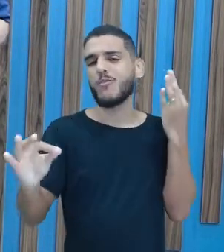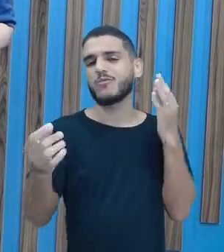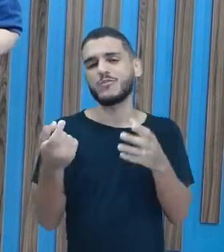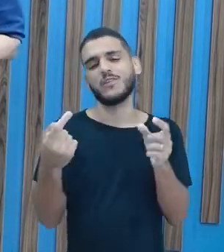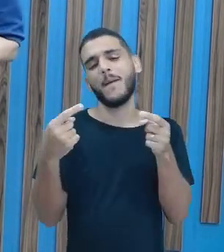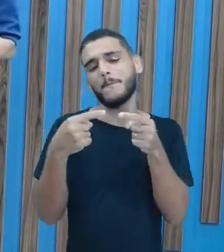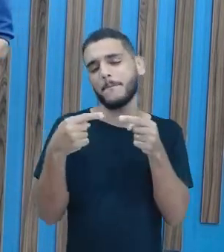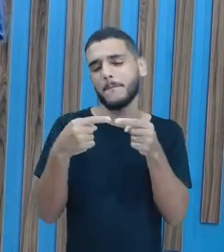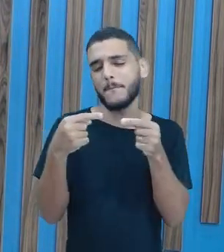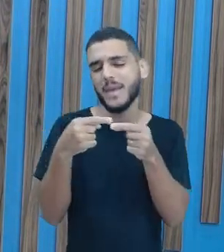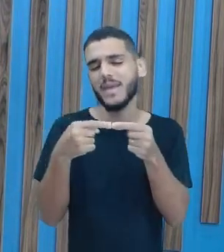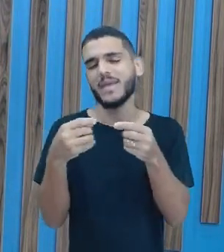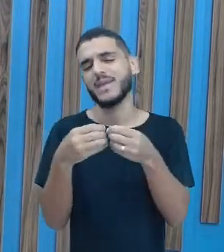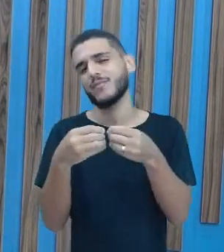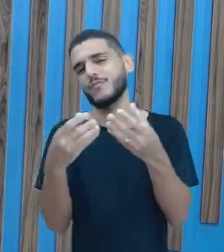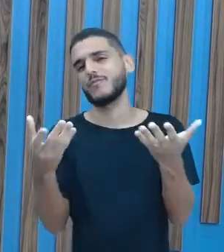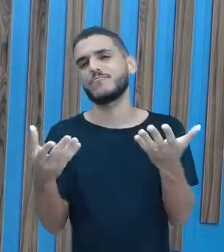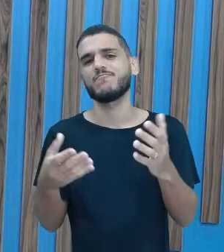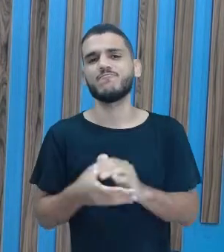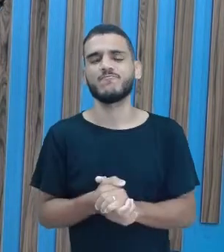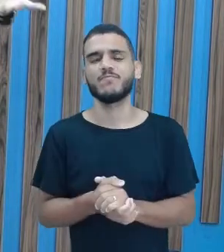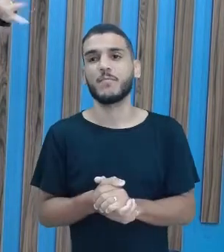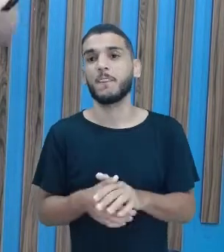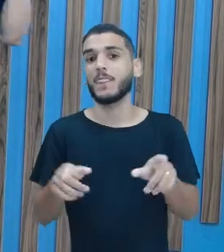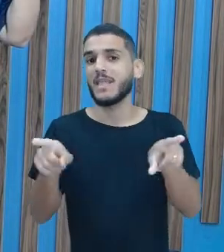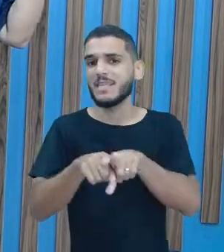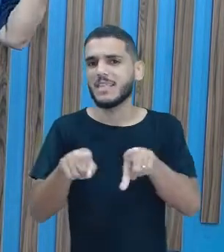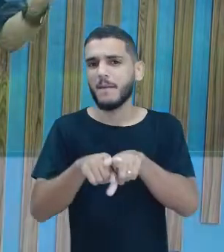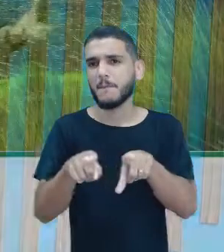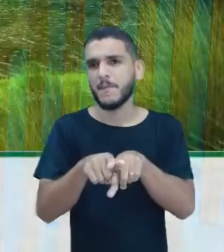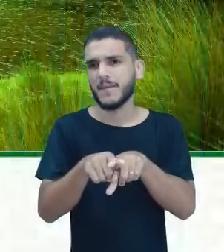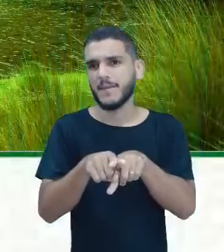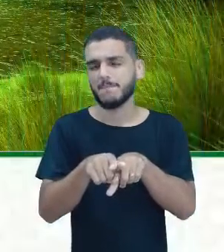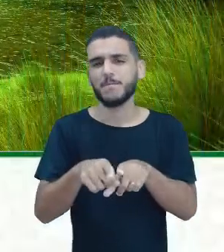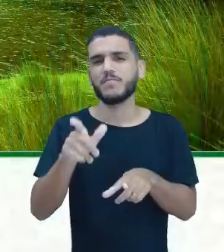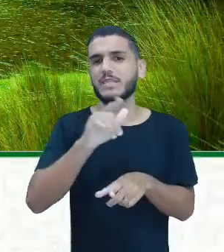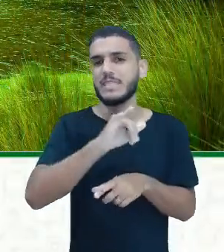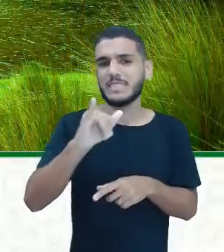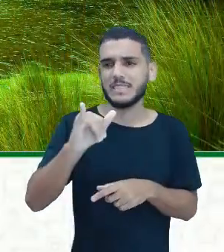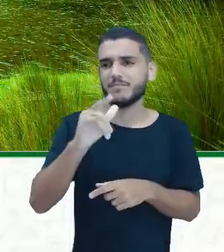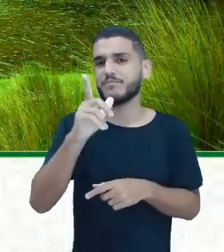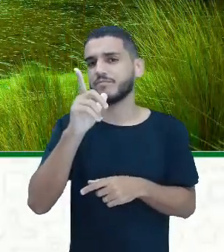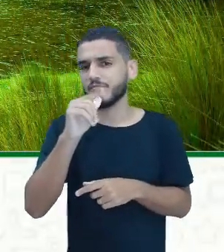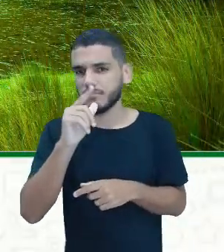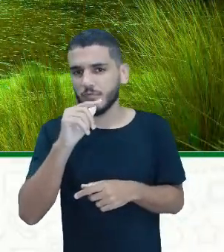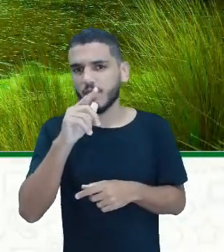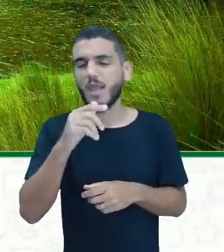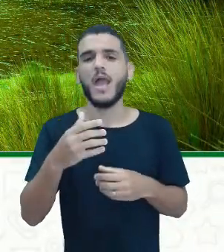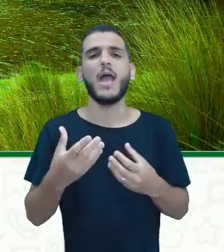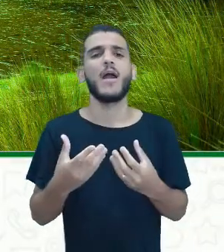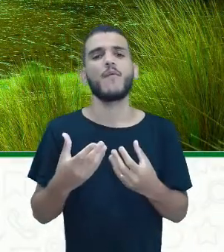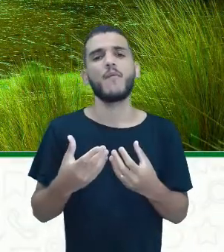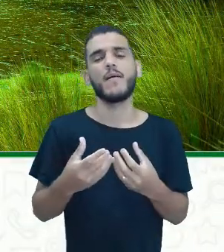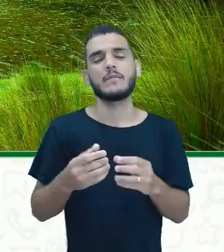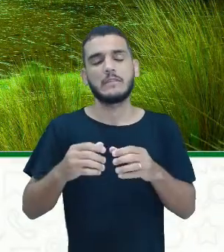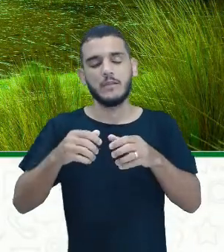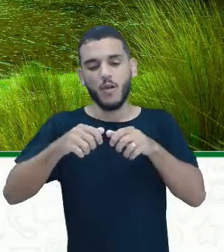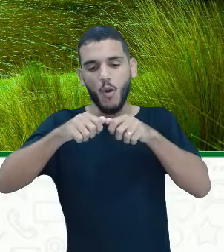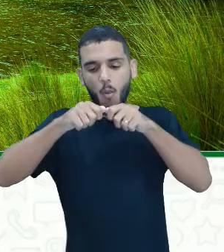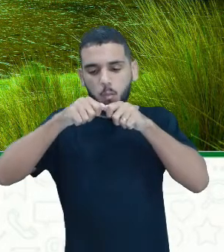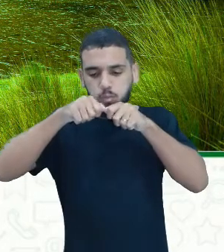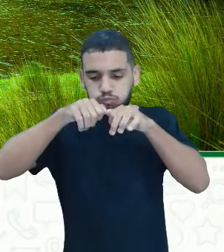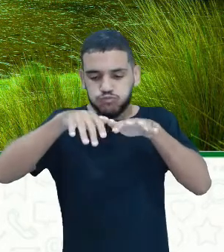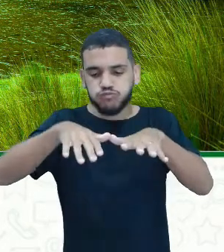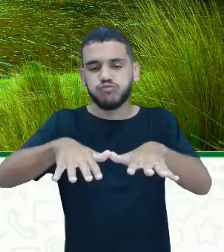perto, tá? Também, ó, a vazão de água. Será que esse manancial vai dar conta de abastecer aquela cidade?